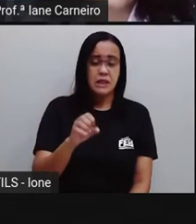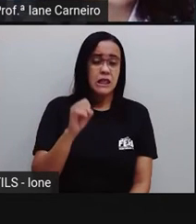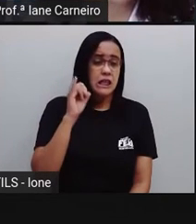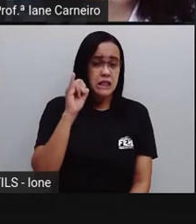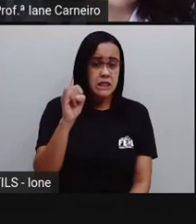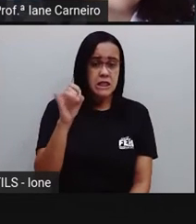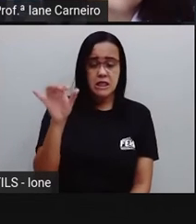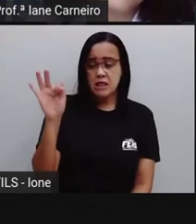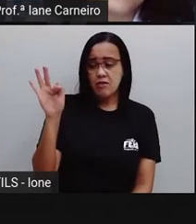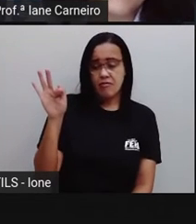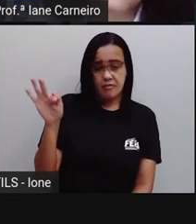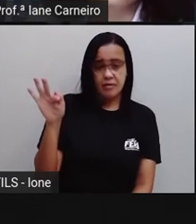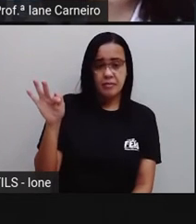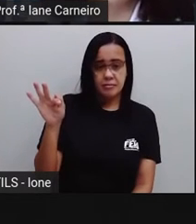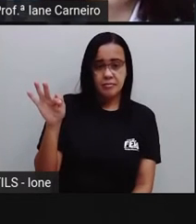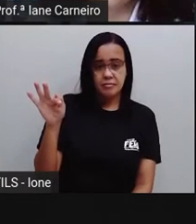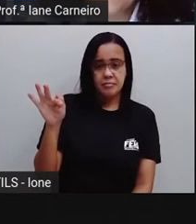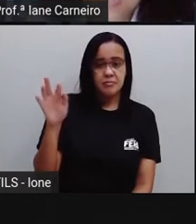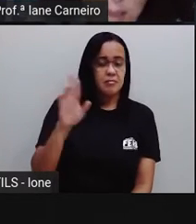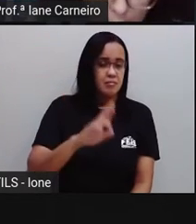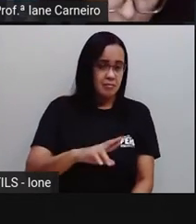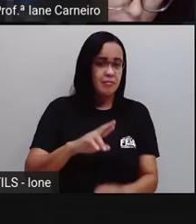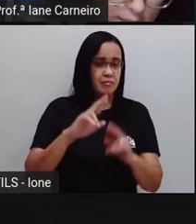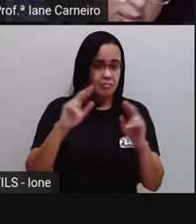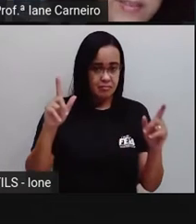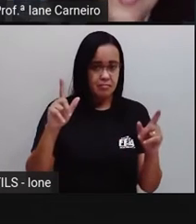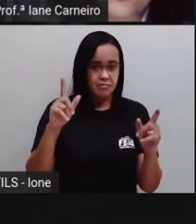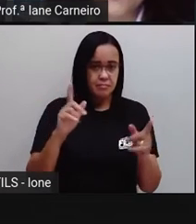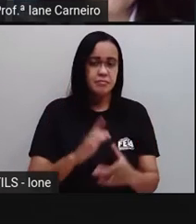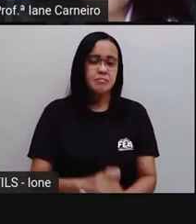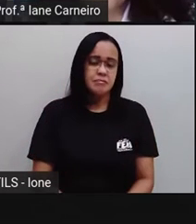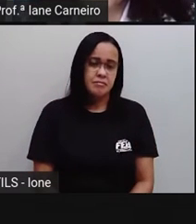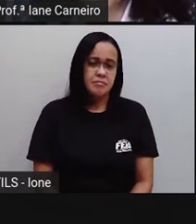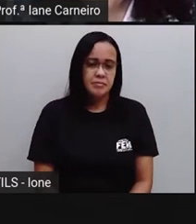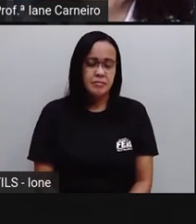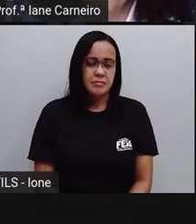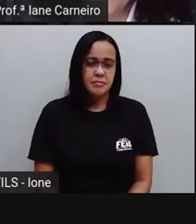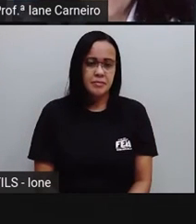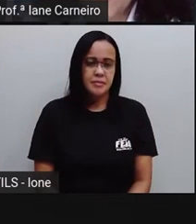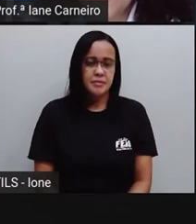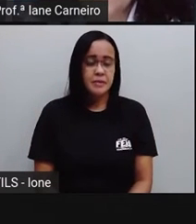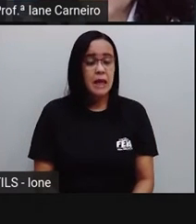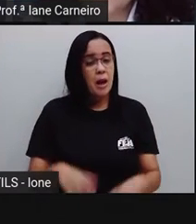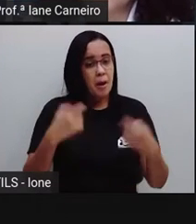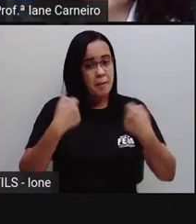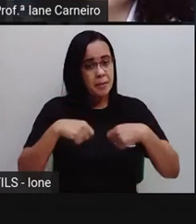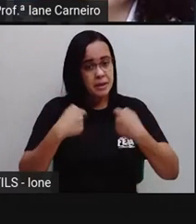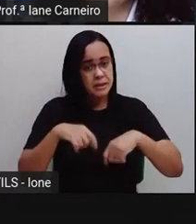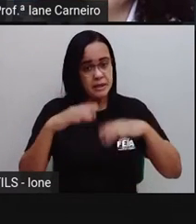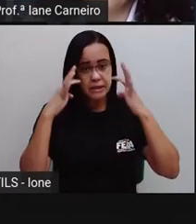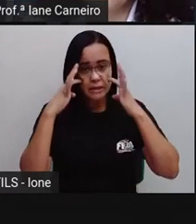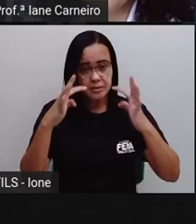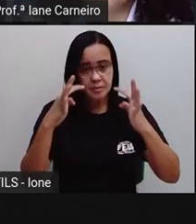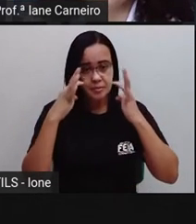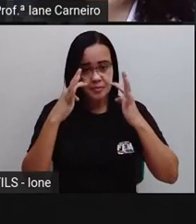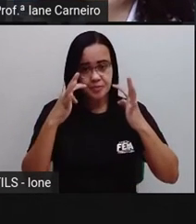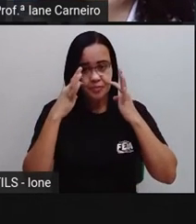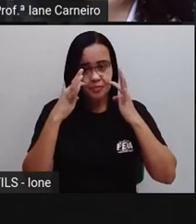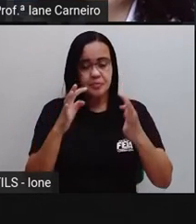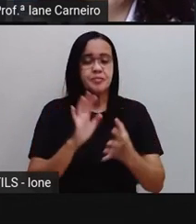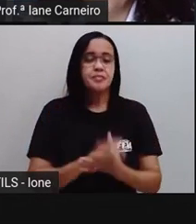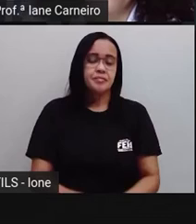festido, né? Então, tem que ler e ver se você escreveu direitinho. VES-TI